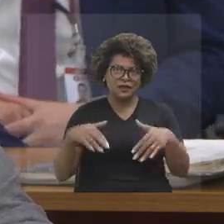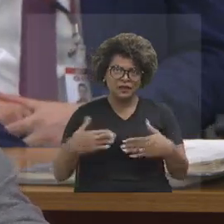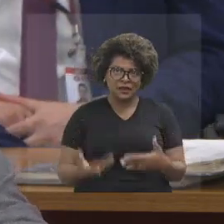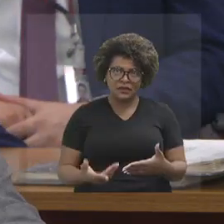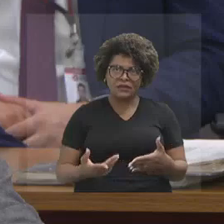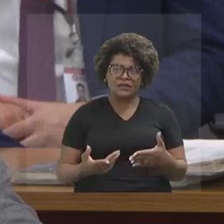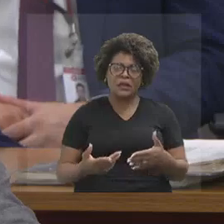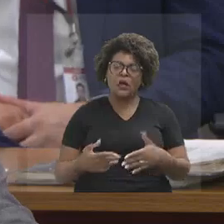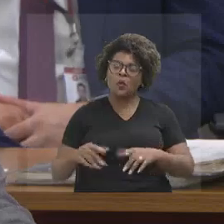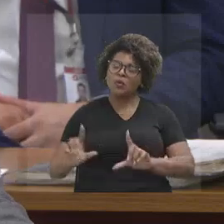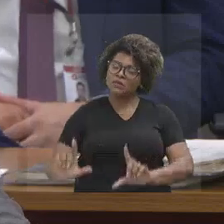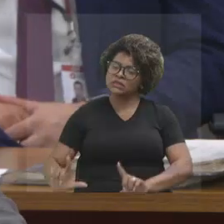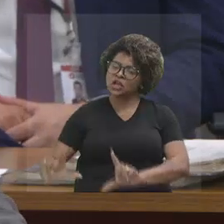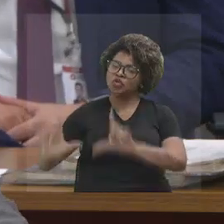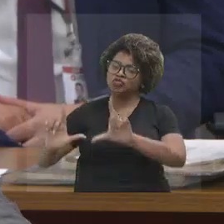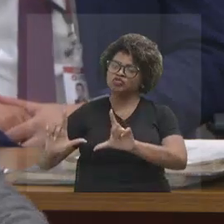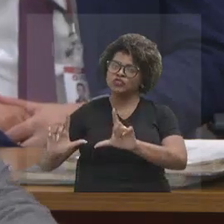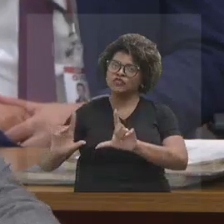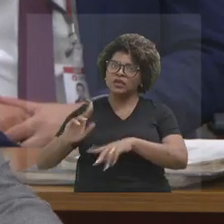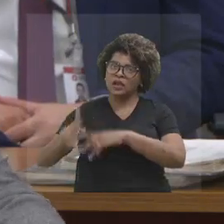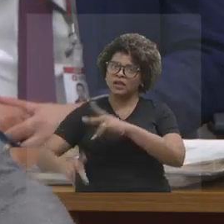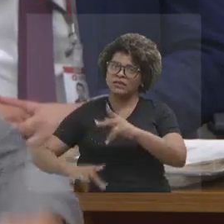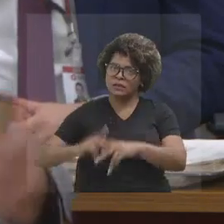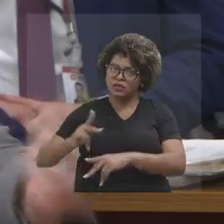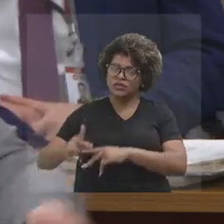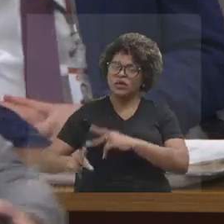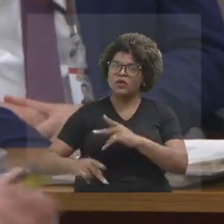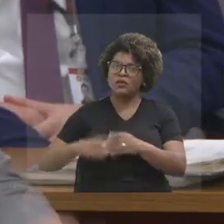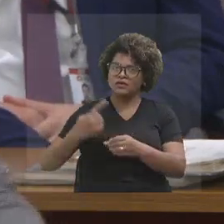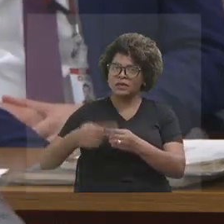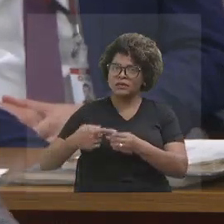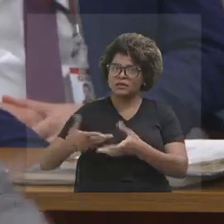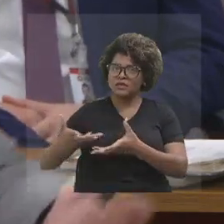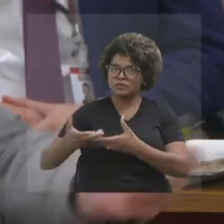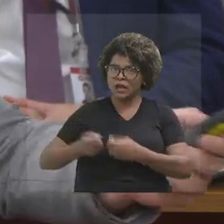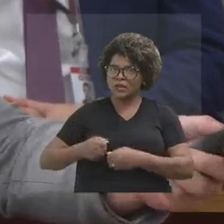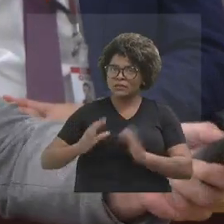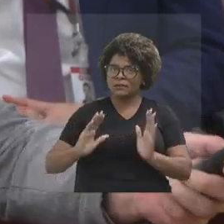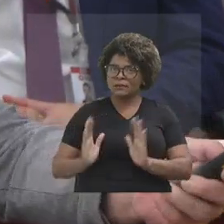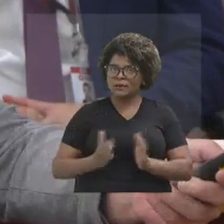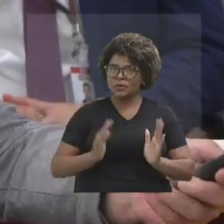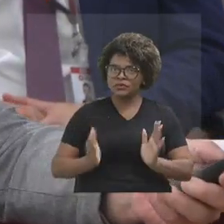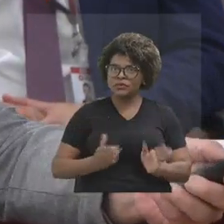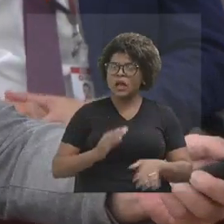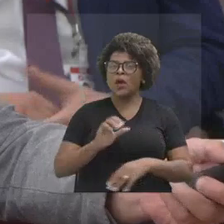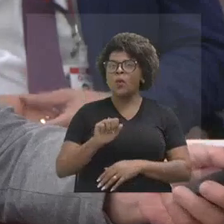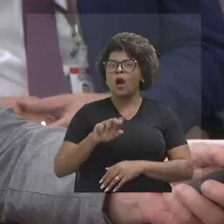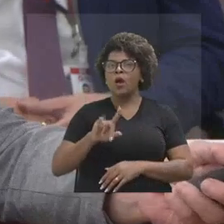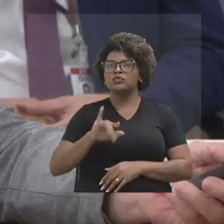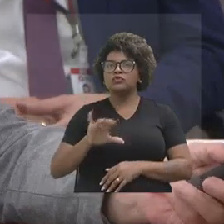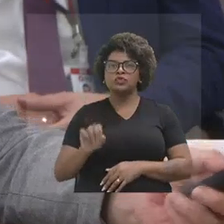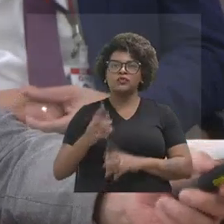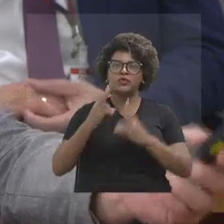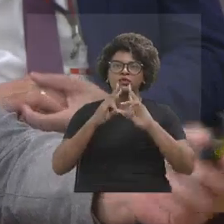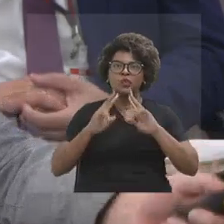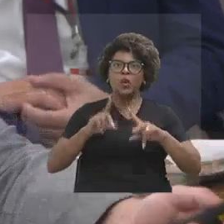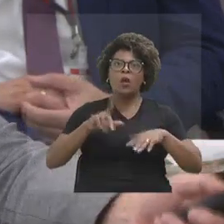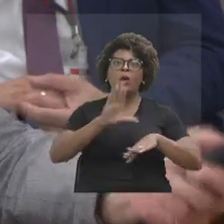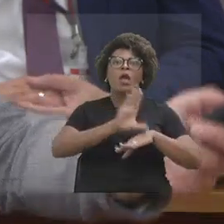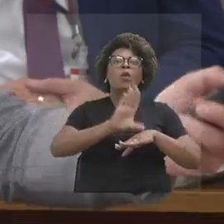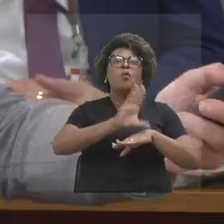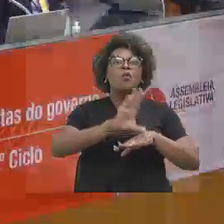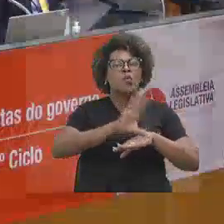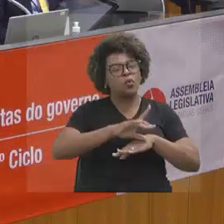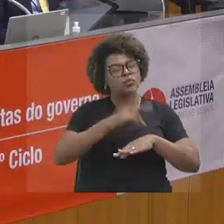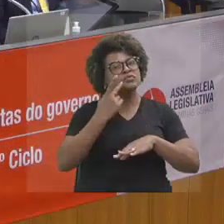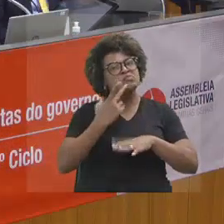ela receber produções audiovisuais. E é um curso, exatamente, para que ela tenha aptidão para